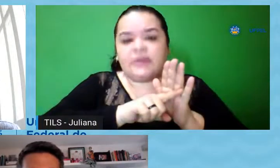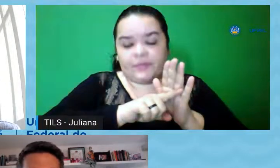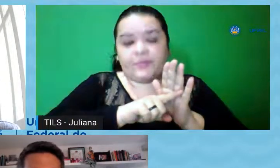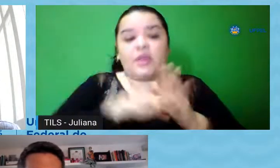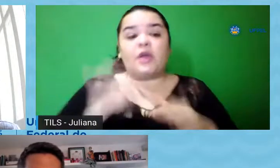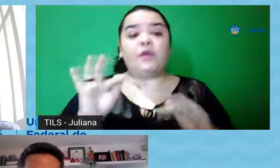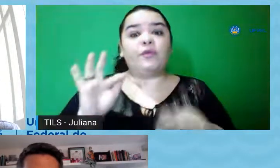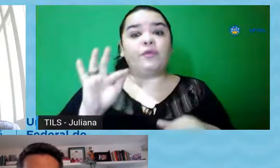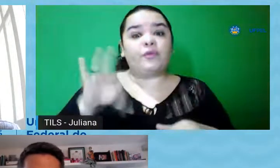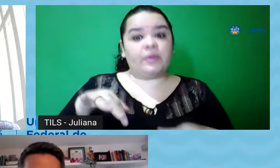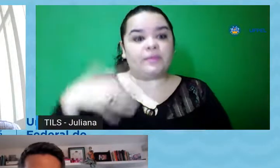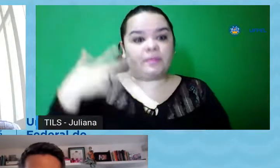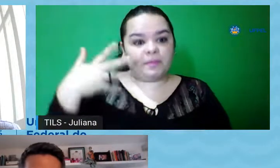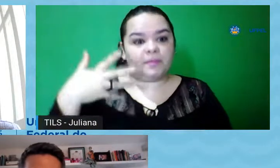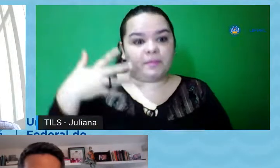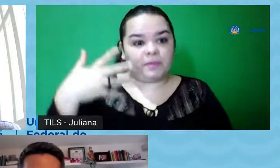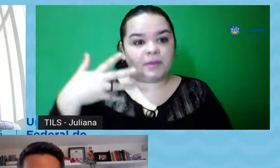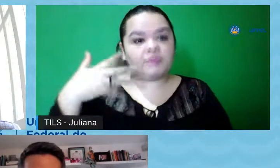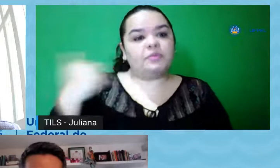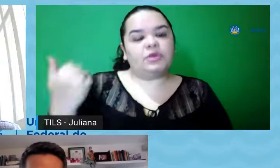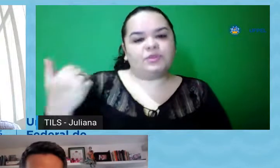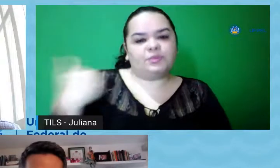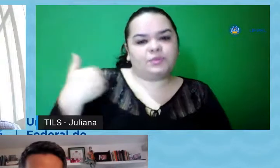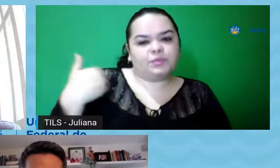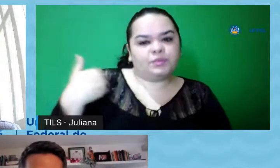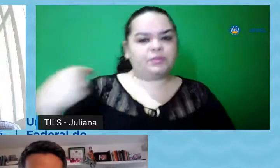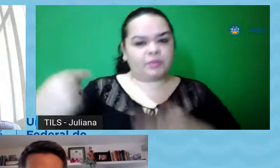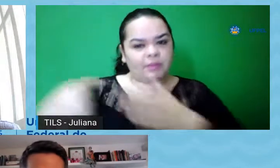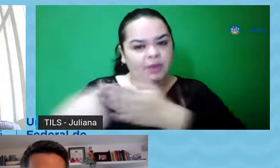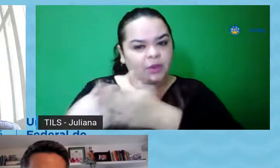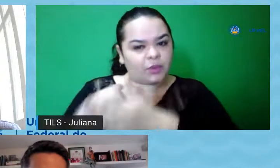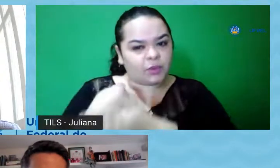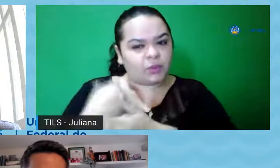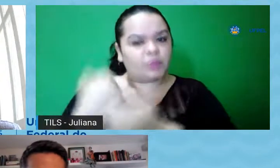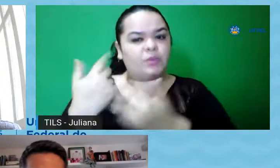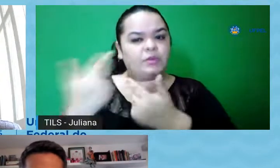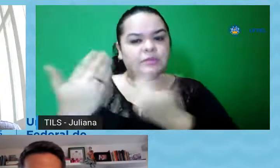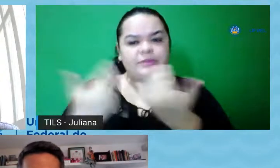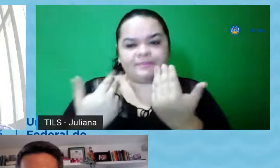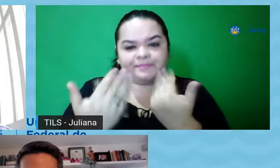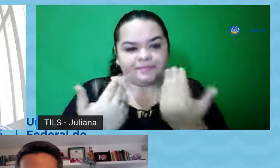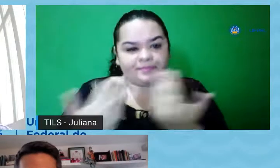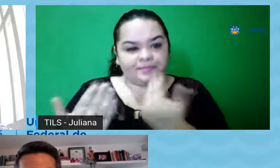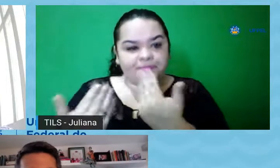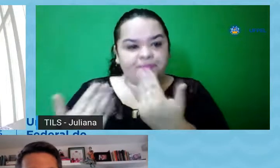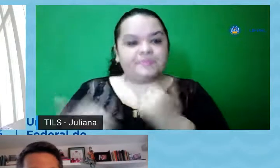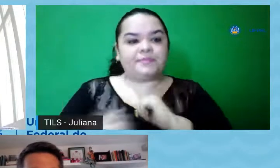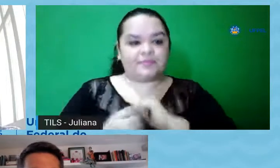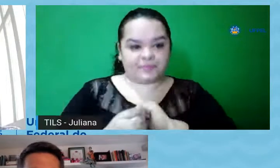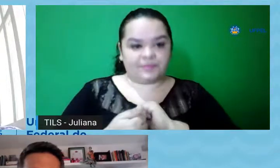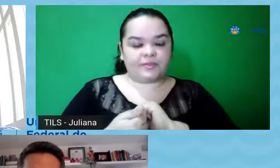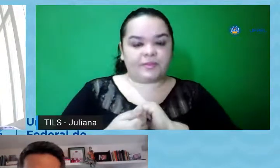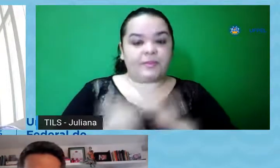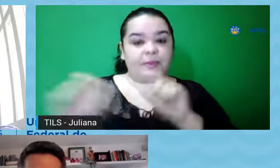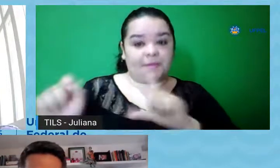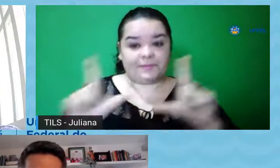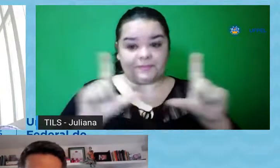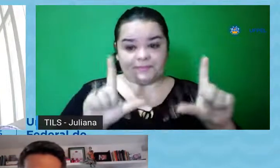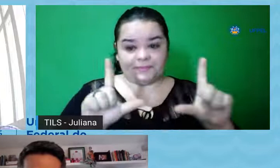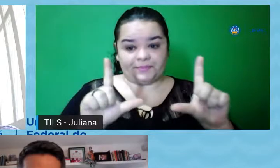aberto, obviamente, para responder questionamentos, para a gente poder dialogar um pouco também. Eu vou compartilhar a minha tela